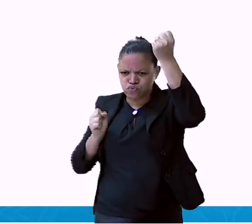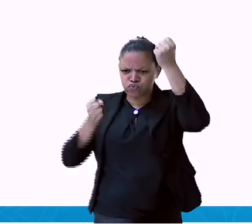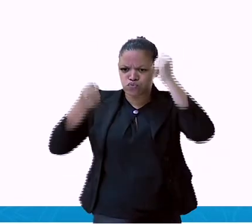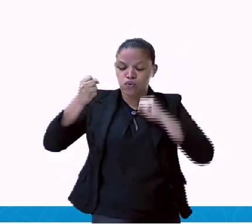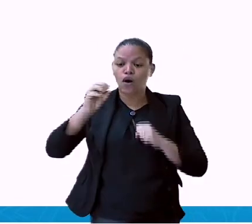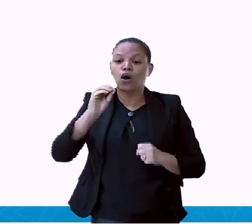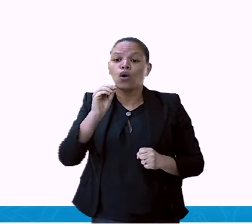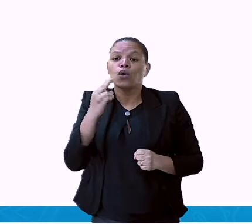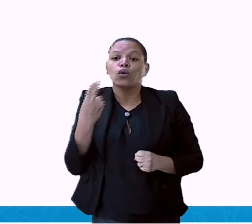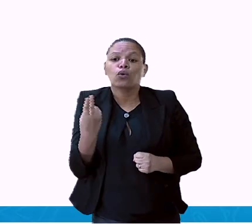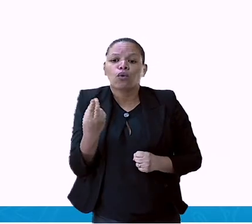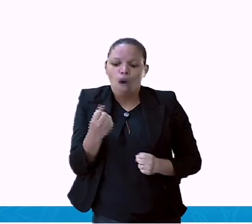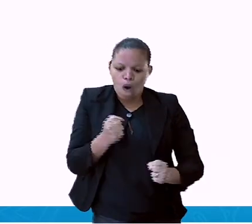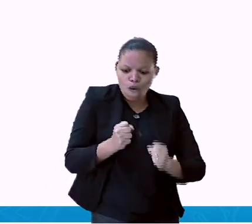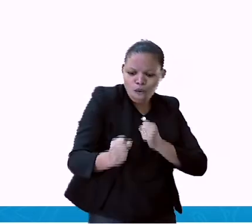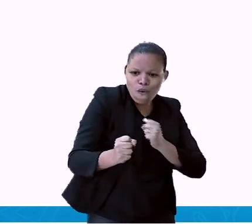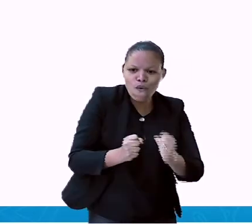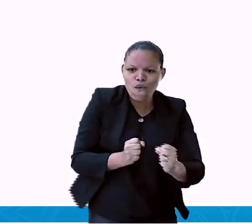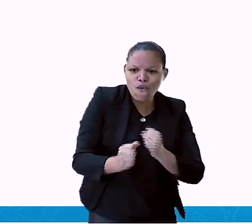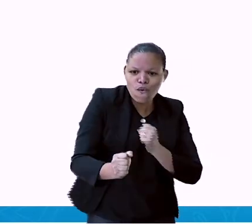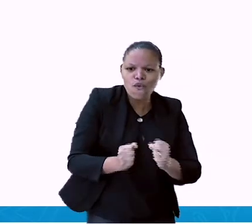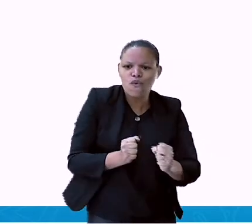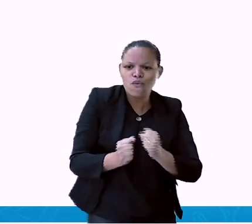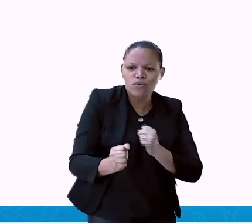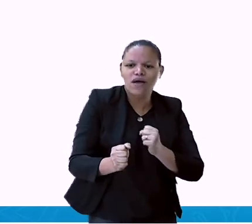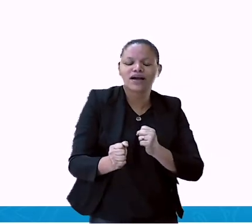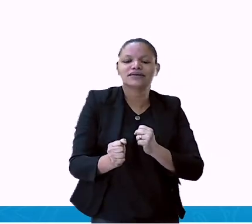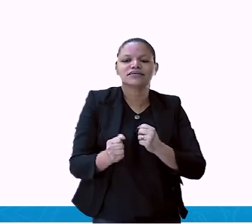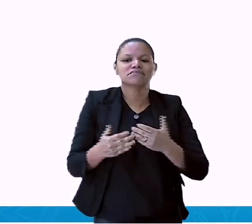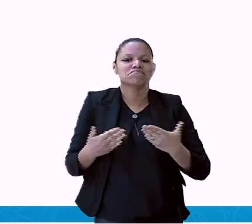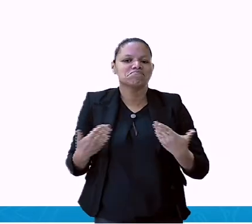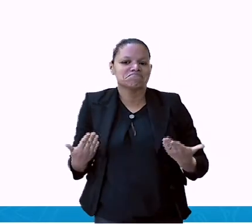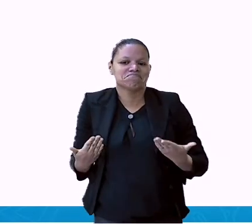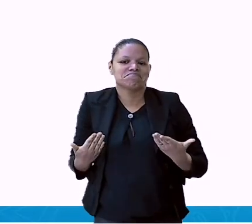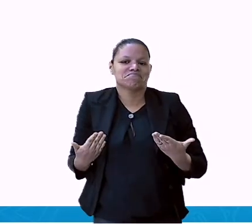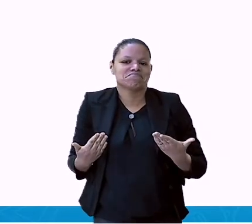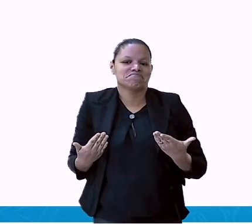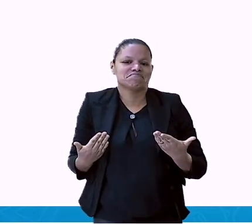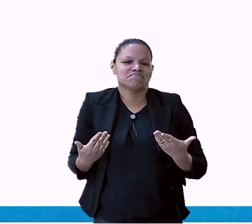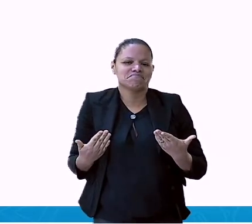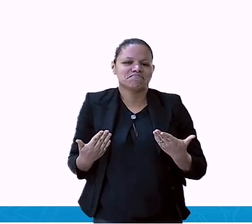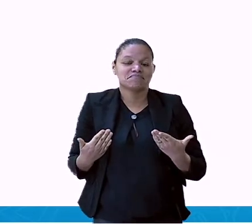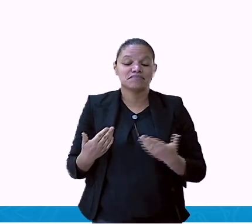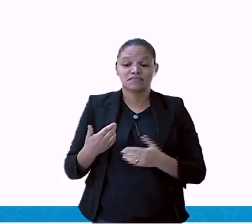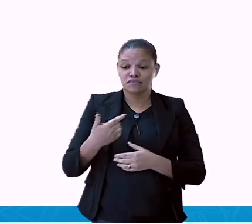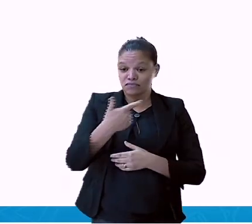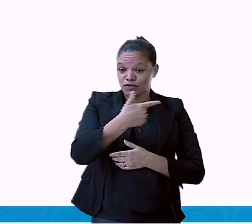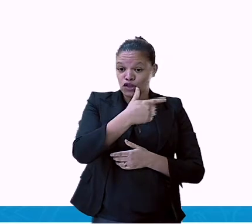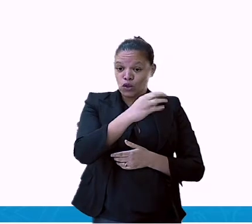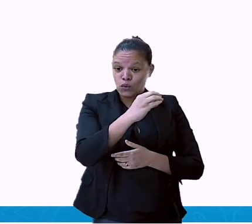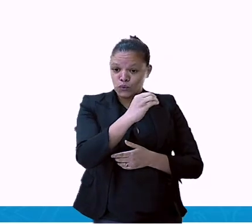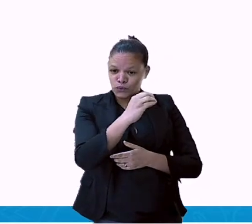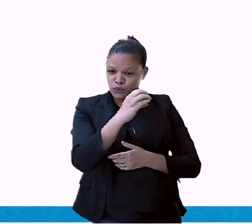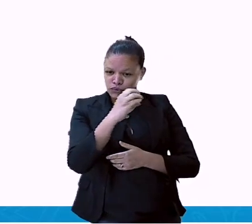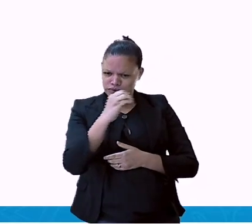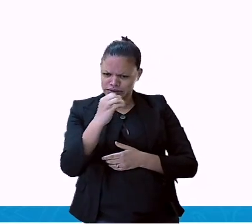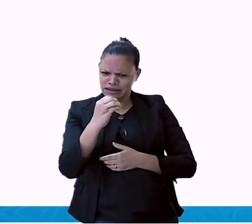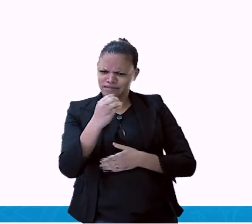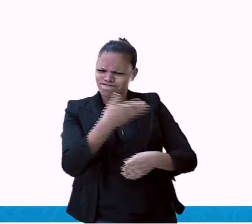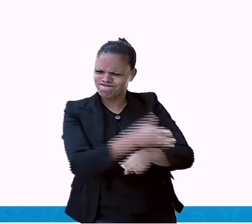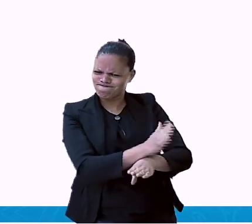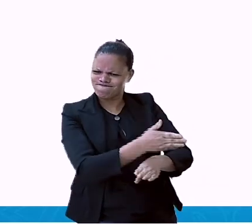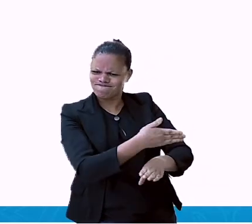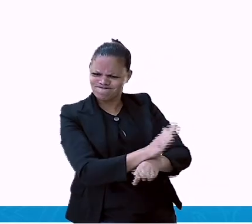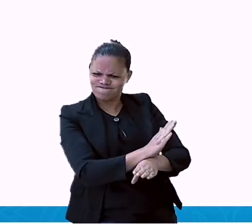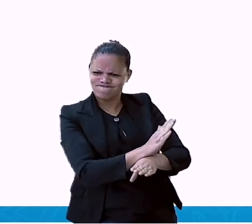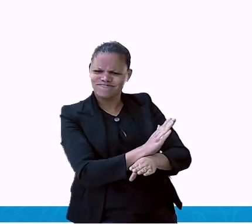mais alunos praticavam? 200, olha só, 200 alunos praticavam o